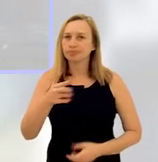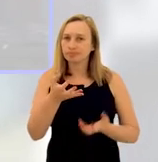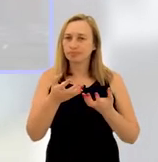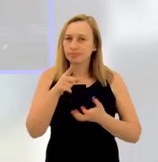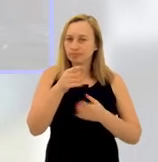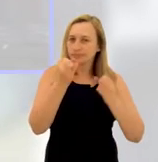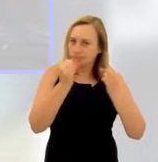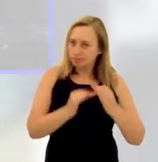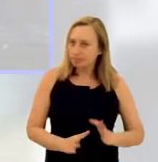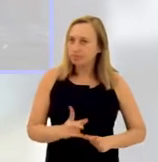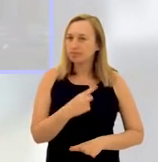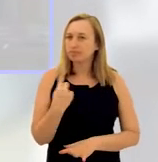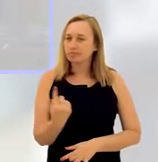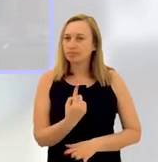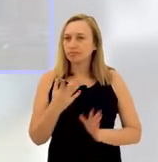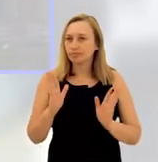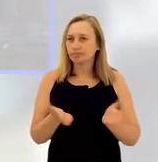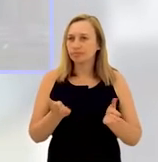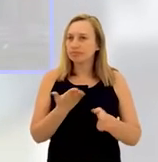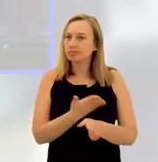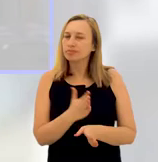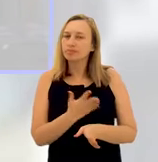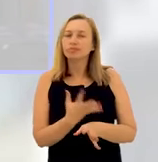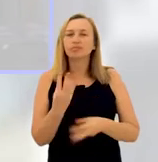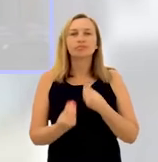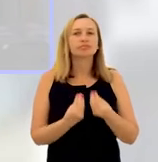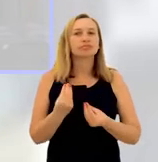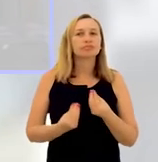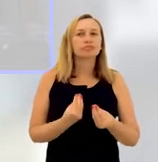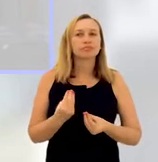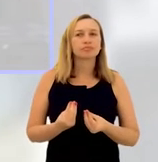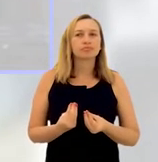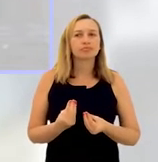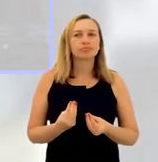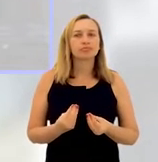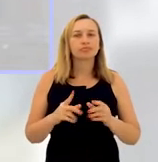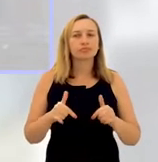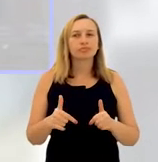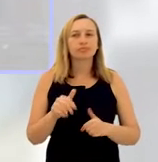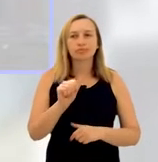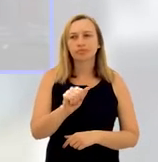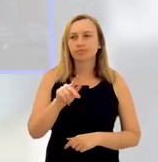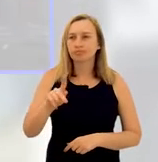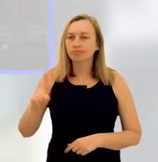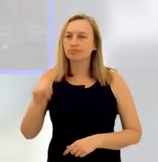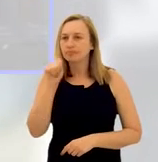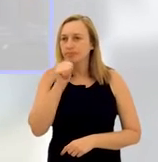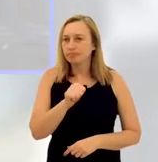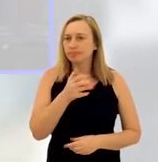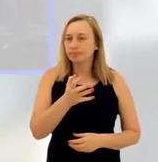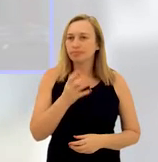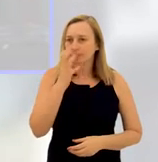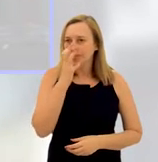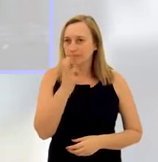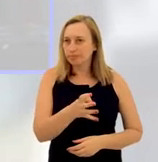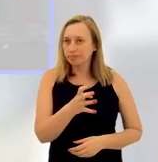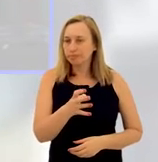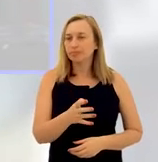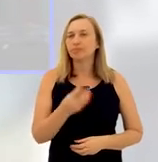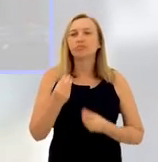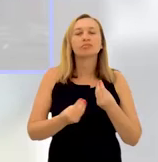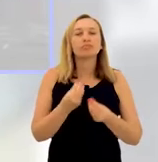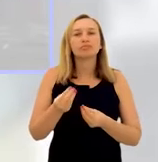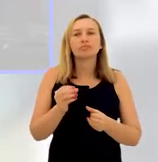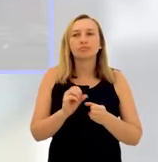É, o Rafael, queria que você explicasse para a gente agora, na prática, como é que funciona o aplicativo, né? Para a mulher que quer